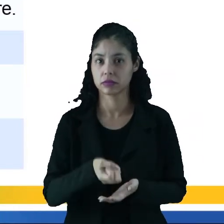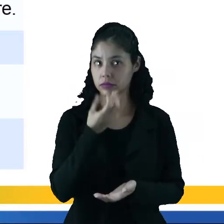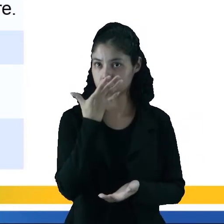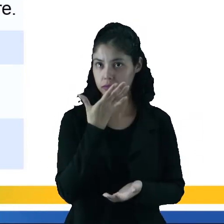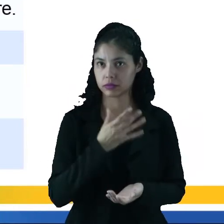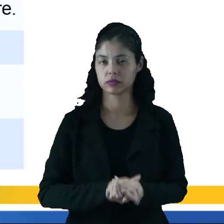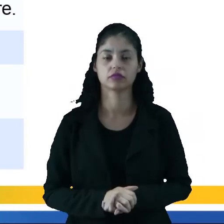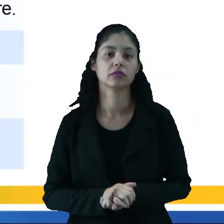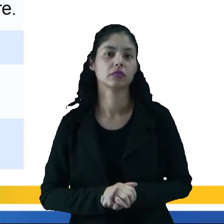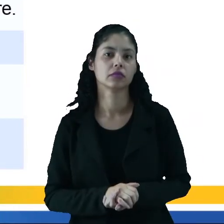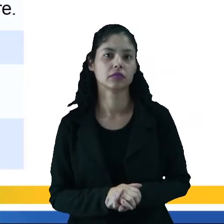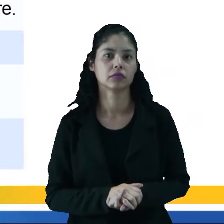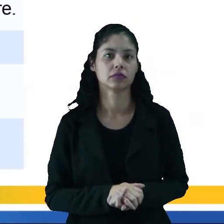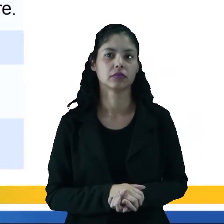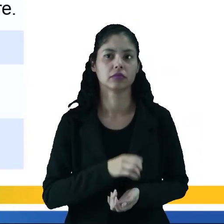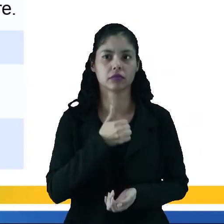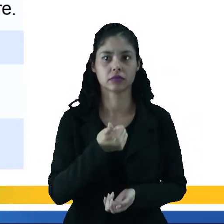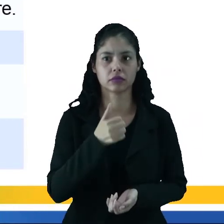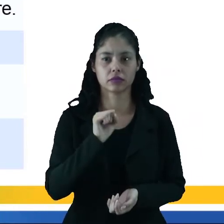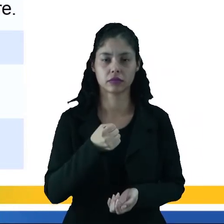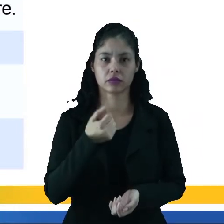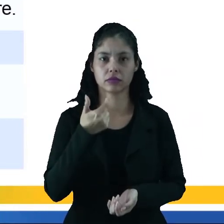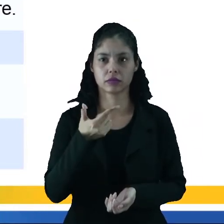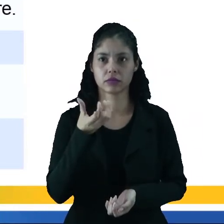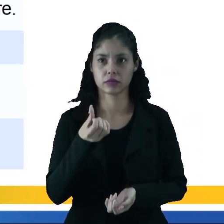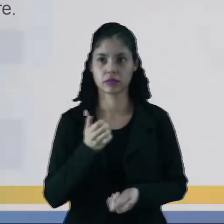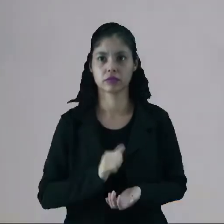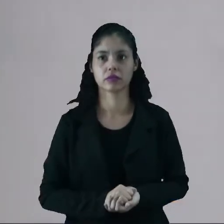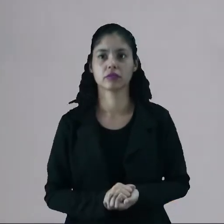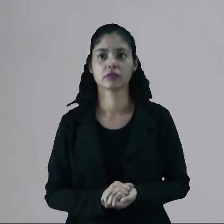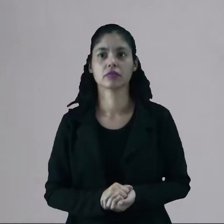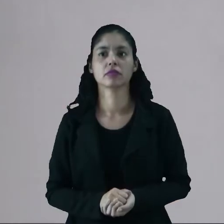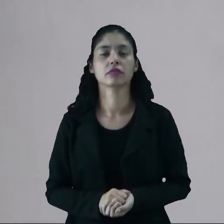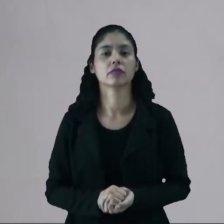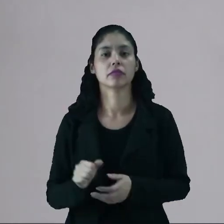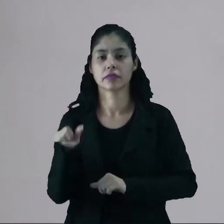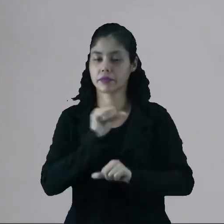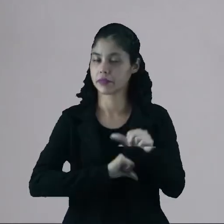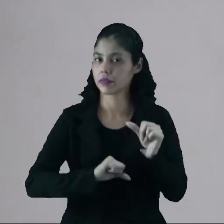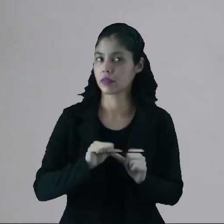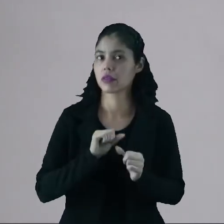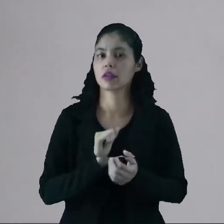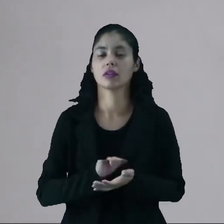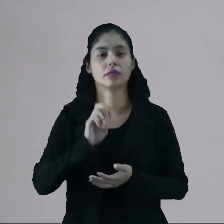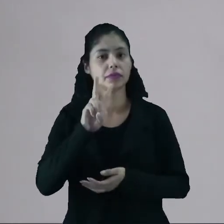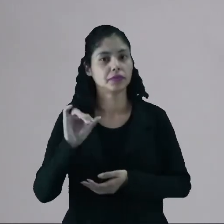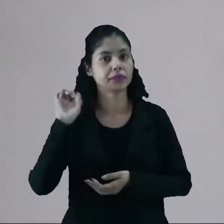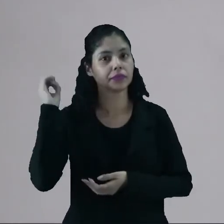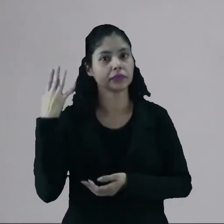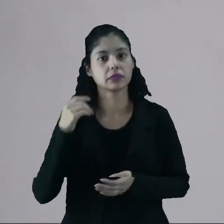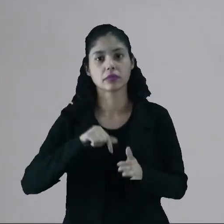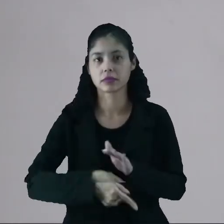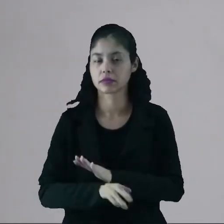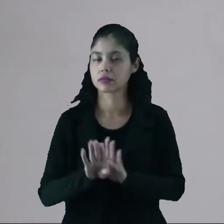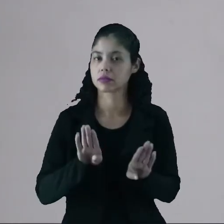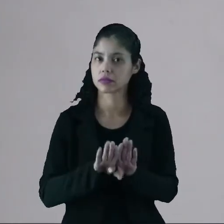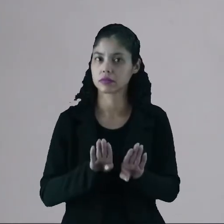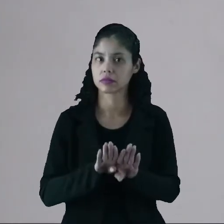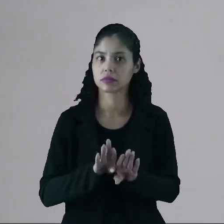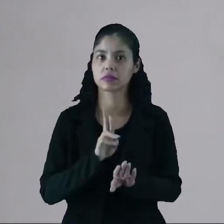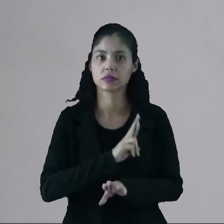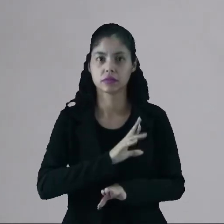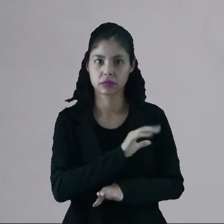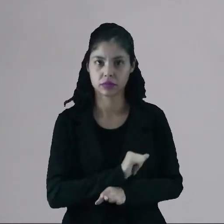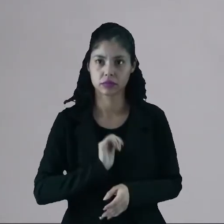fotografia 1826. Essas mudanças, gente, que vão ocorrer aqui dentro do romantismo